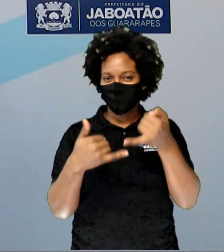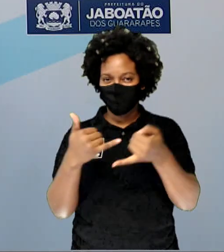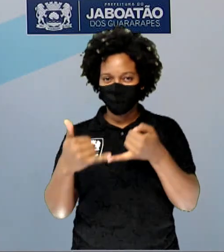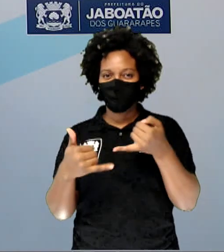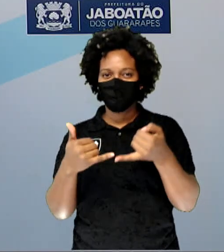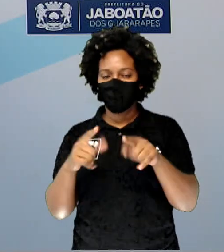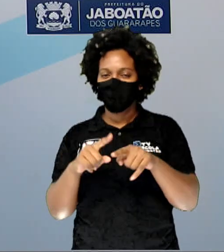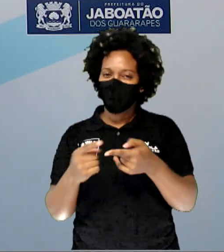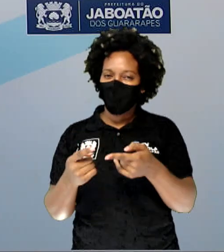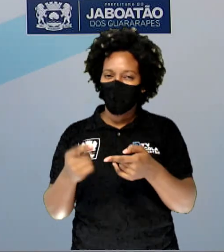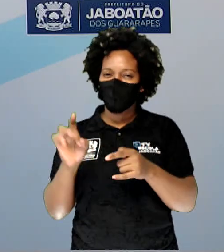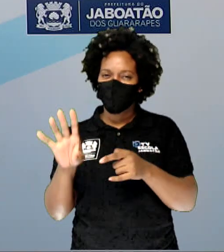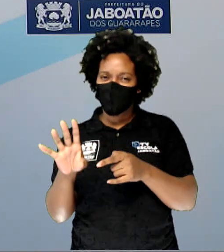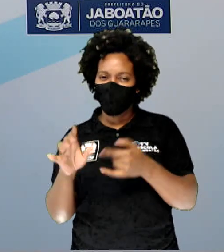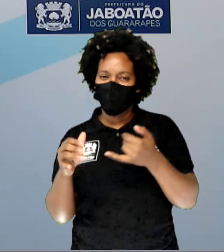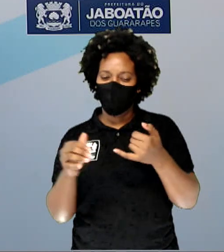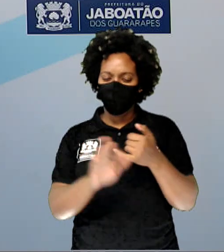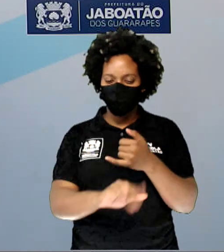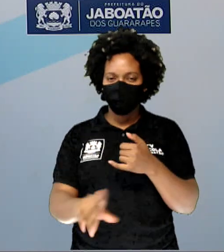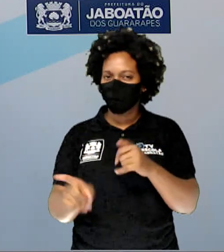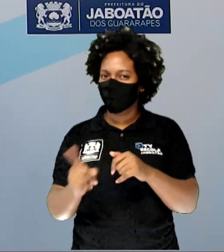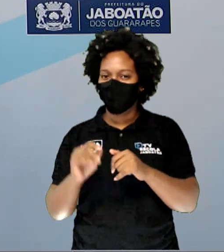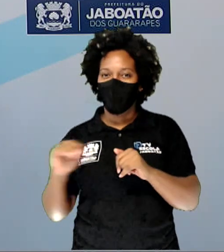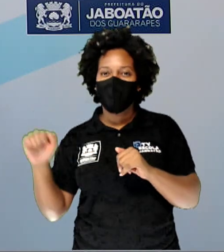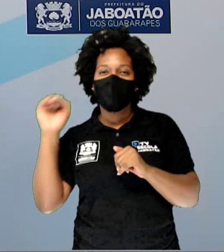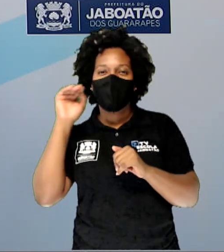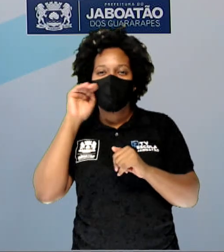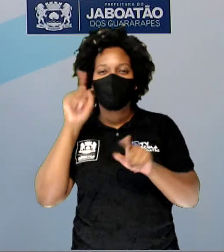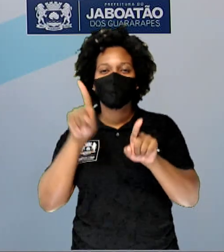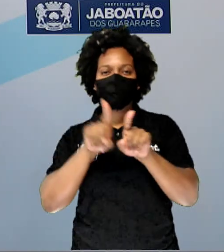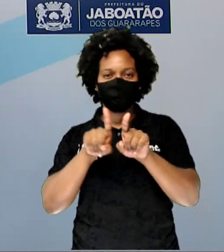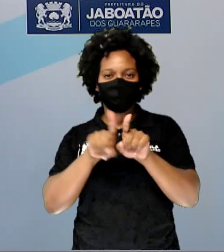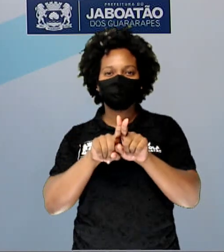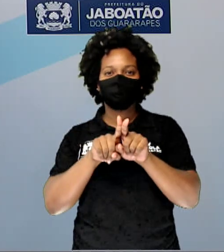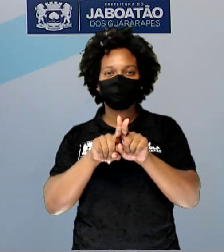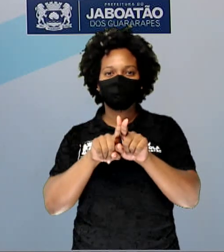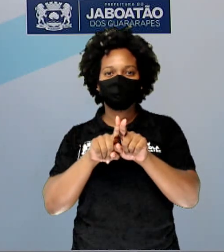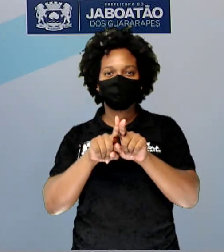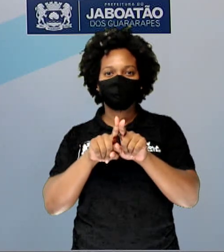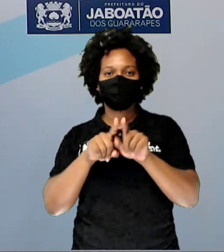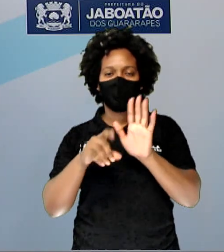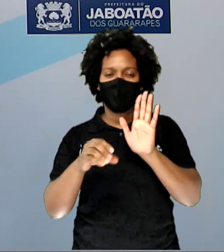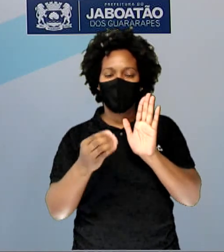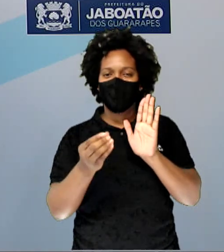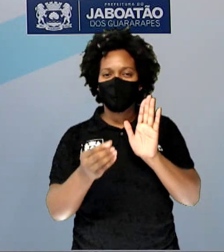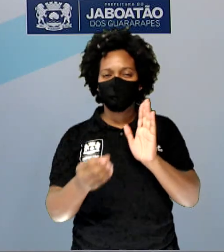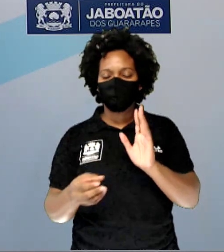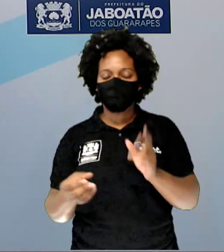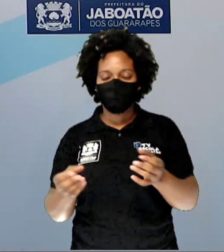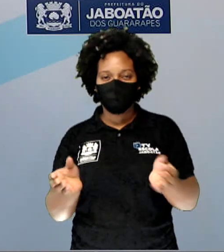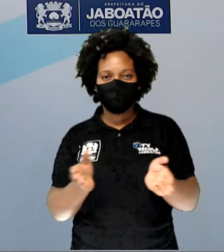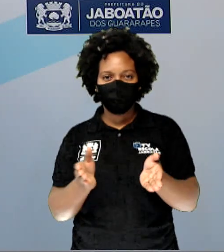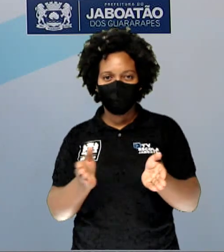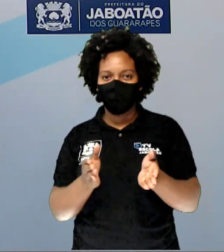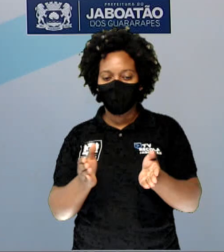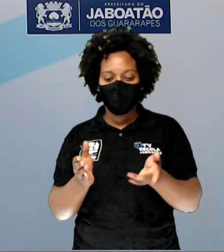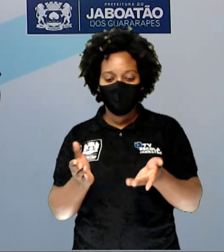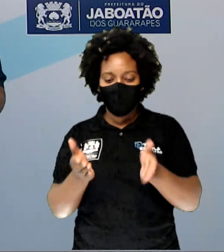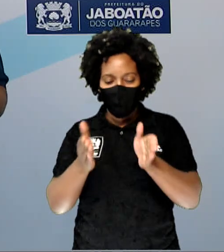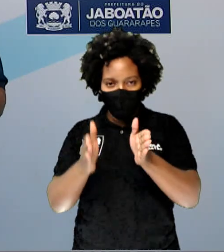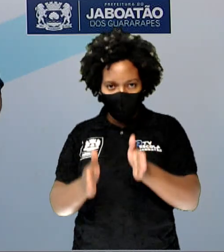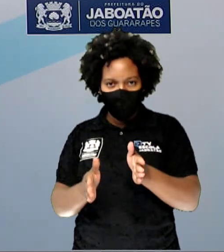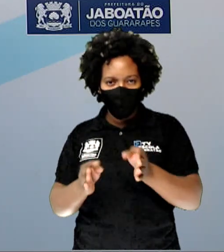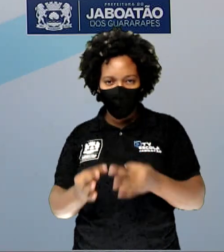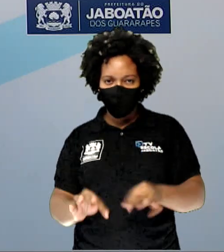só as crianças, como os adolescentes. A era digital parece afastar cada vez mais as crianças e os adolescentes